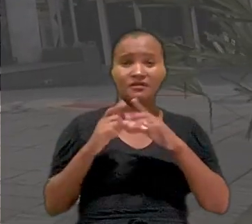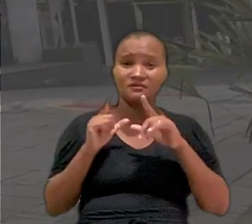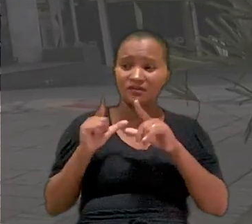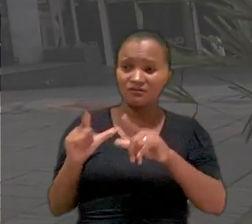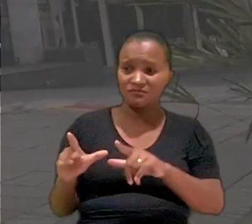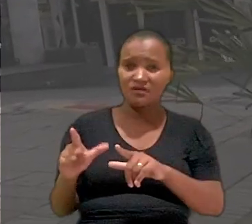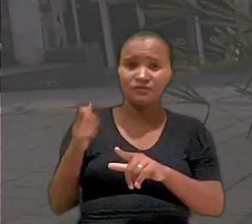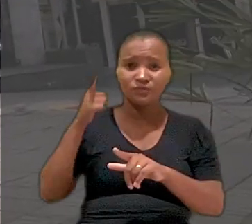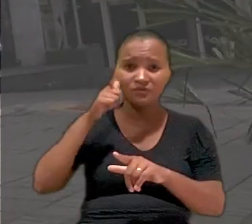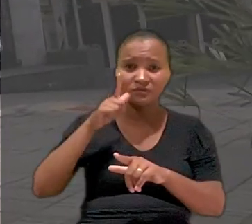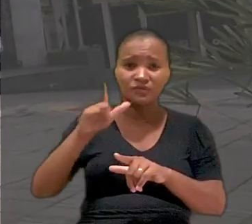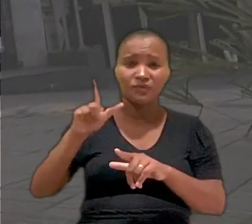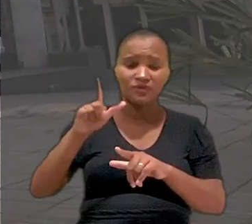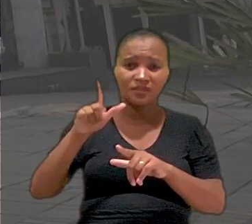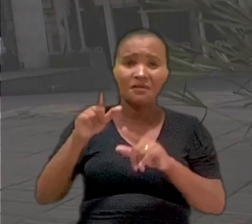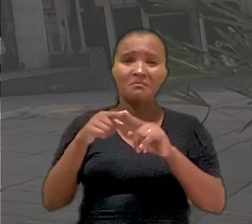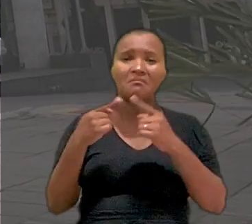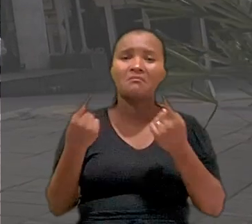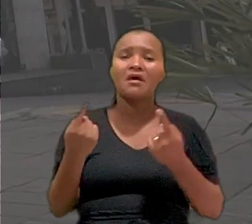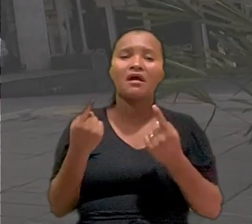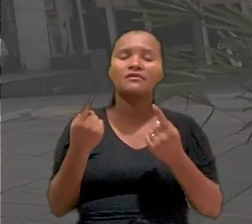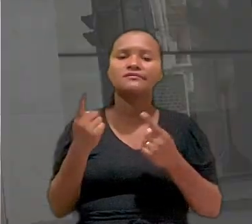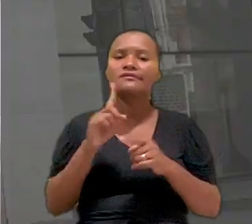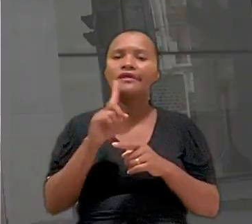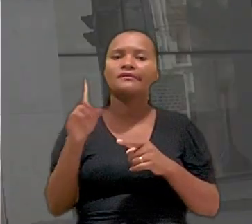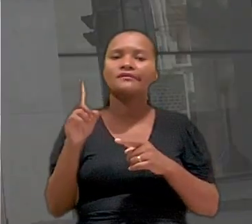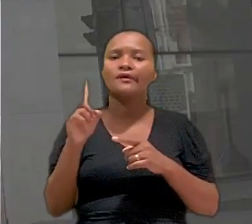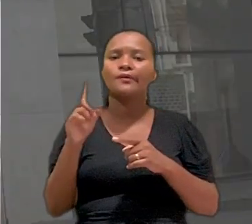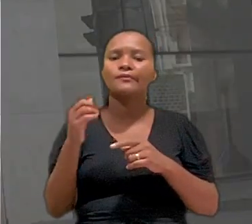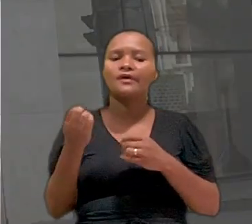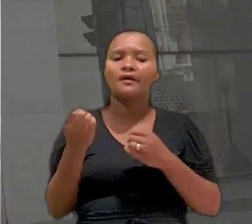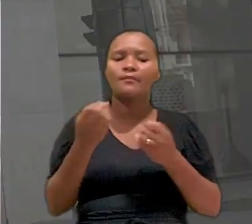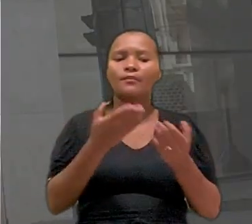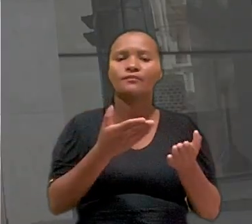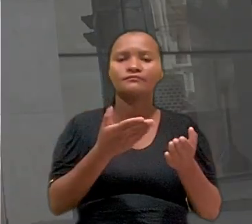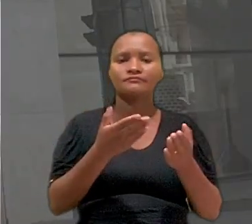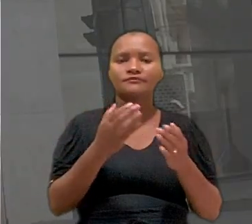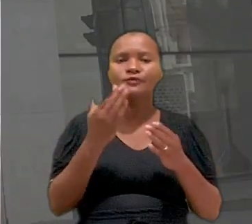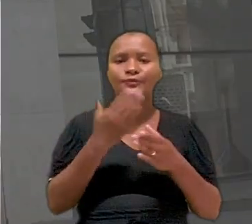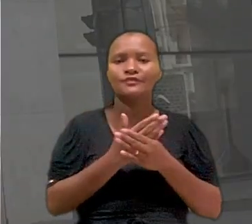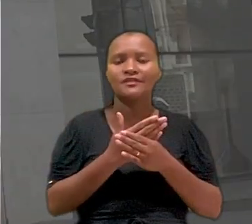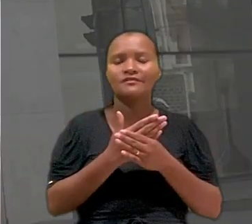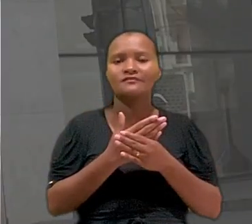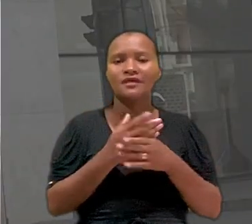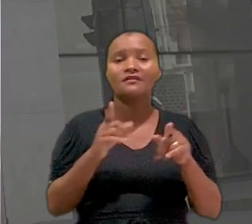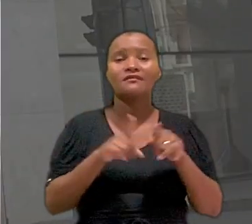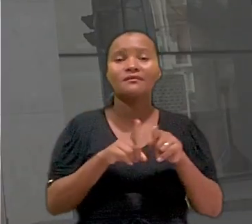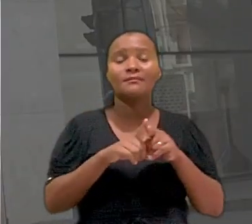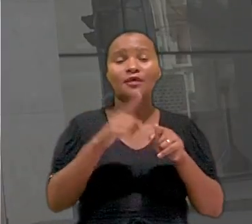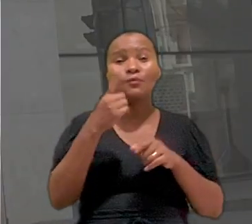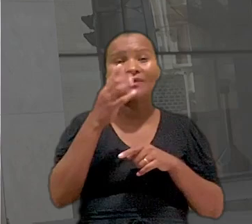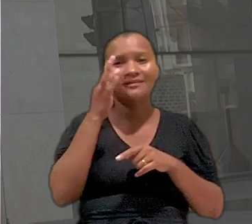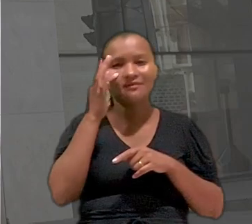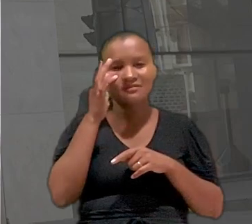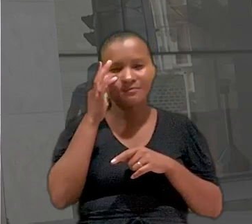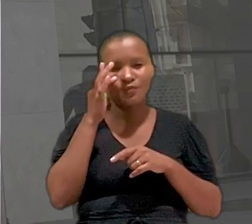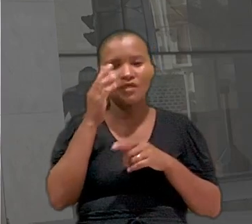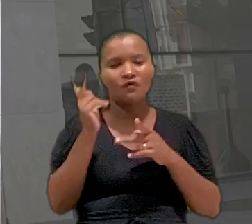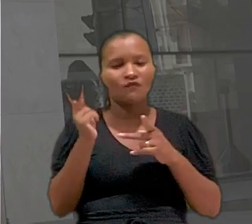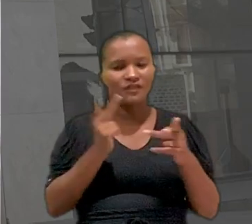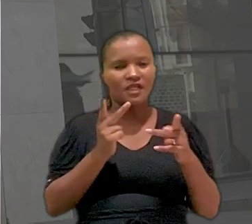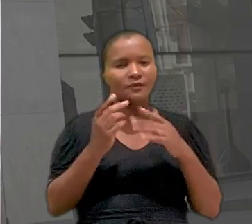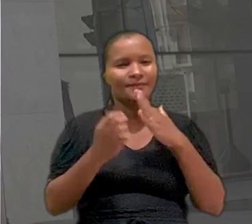siderúrgica recebeu o atestado médico da empregada, mas optou por não apresentá-lo no processo. Além disso, uma